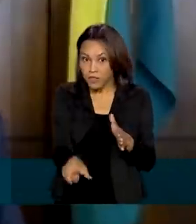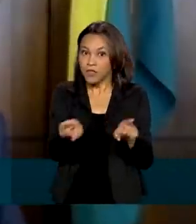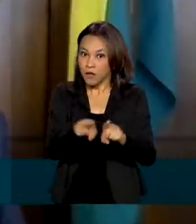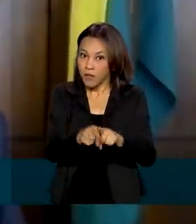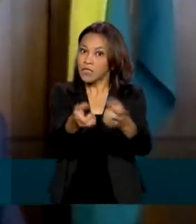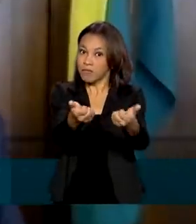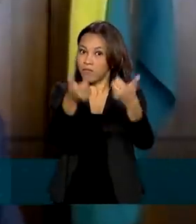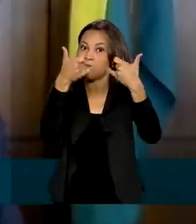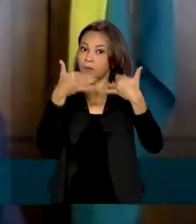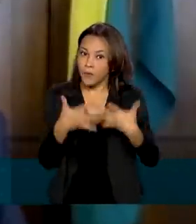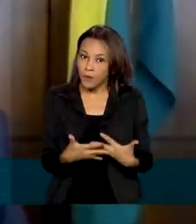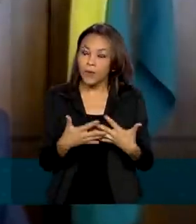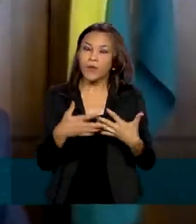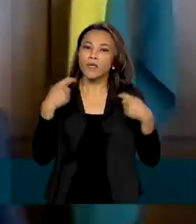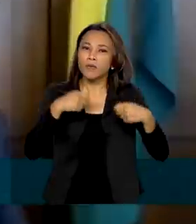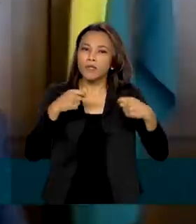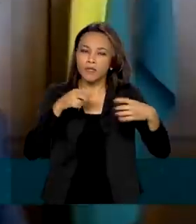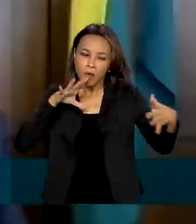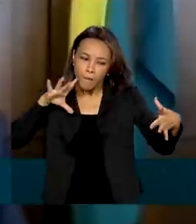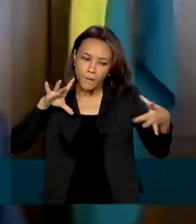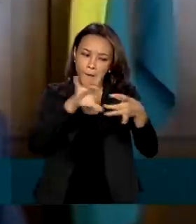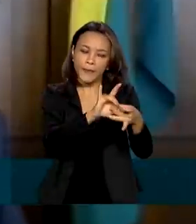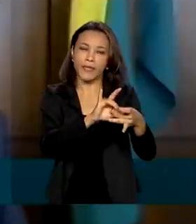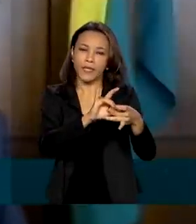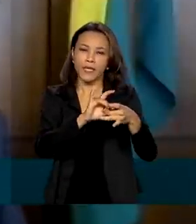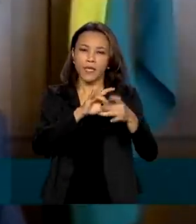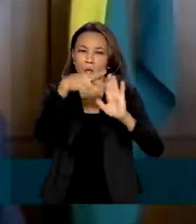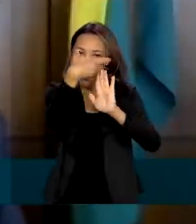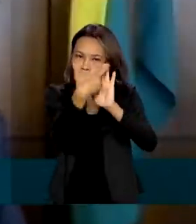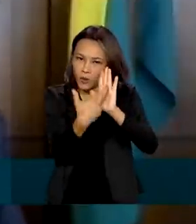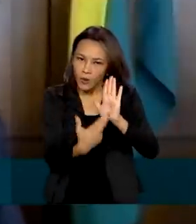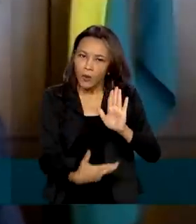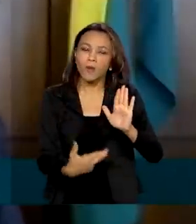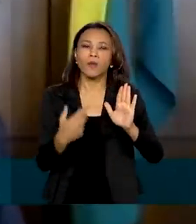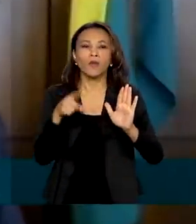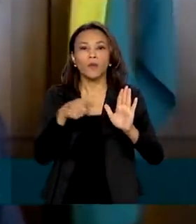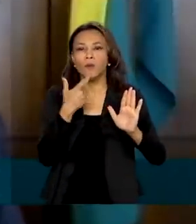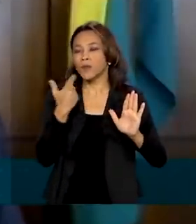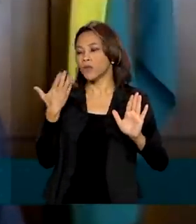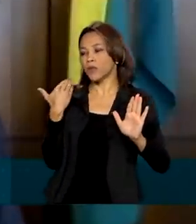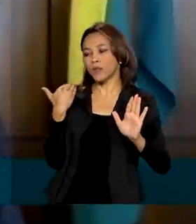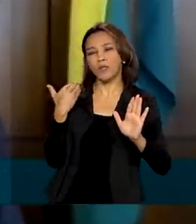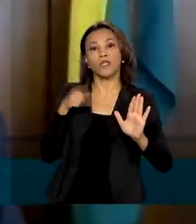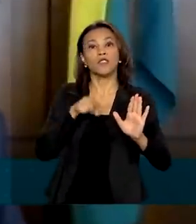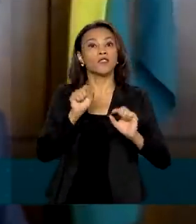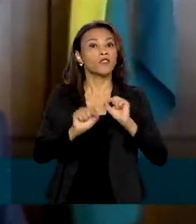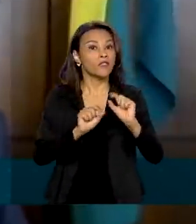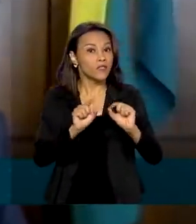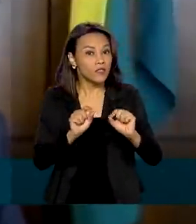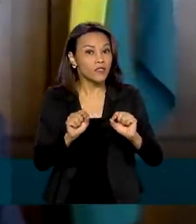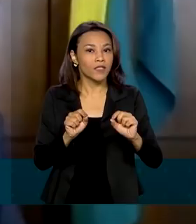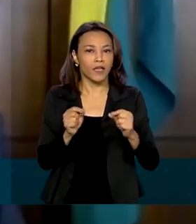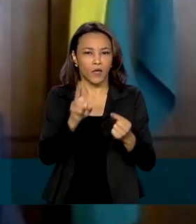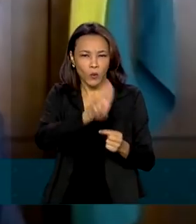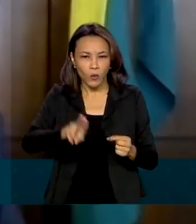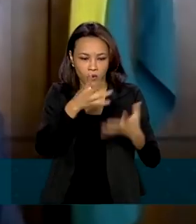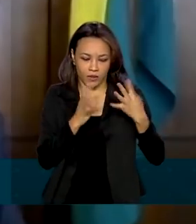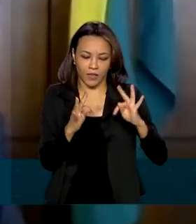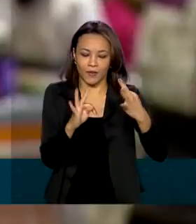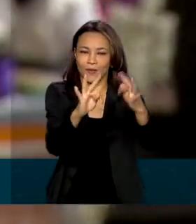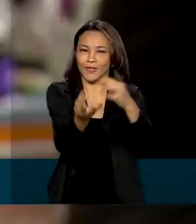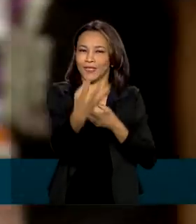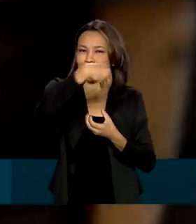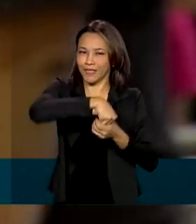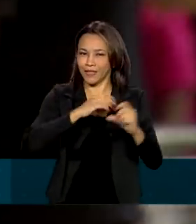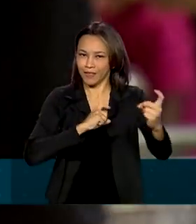ressaltou a convergência das recomendações do relatório com recentes medidas de modernização da máquina pública adotadas pelo